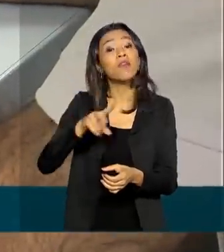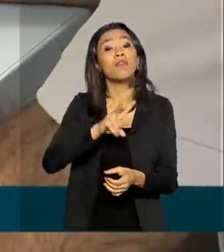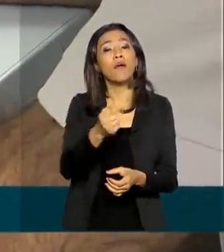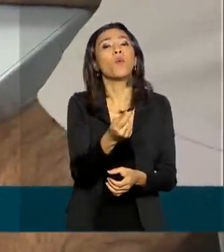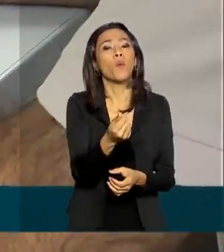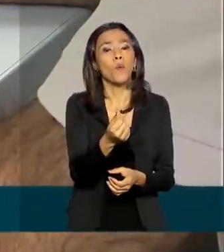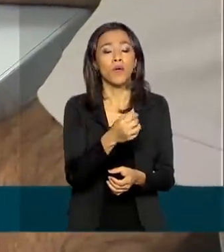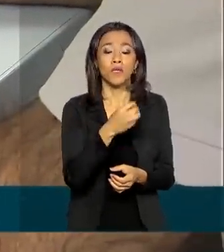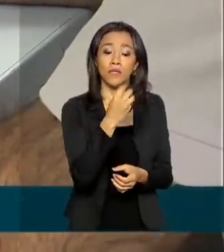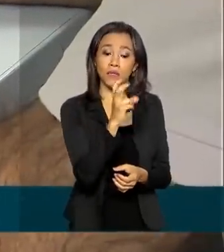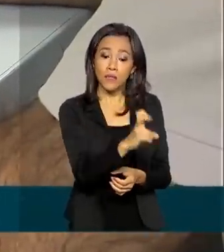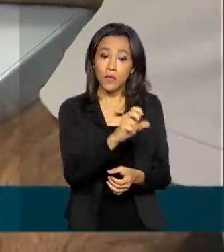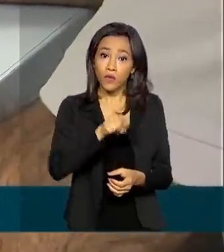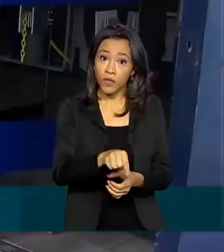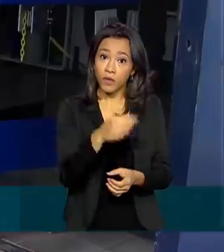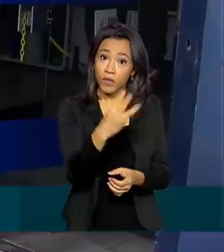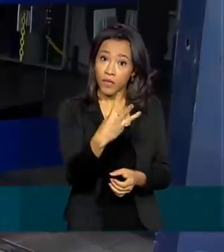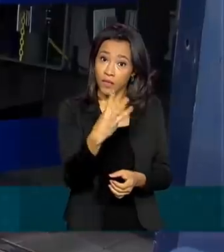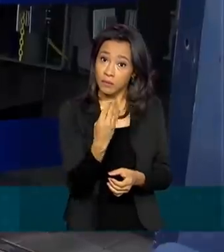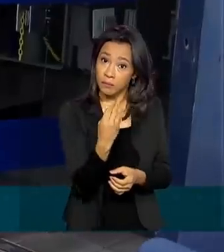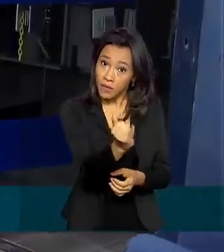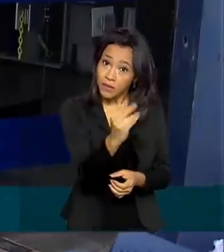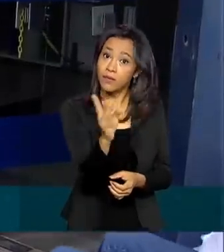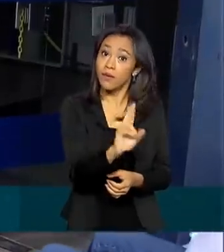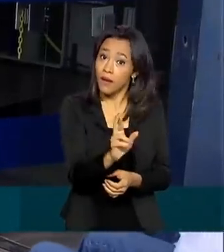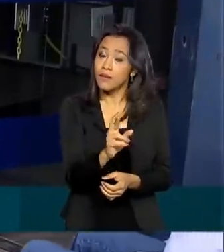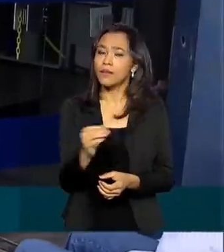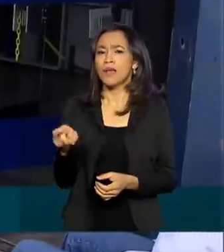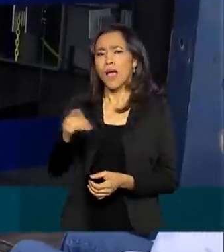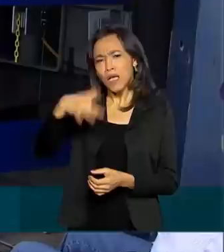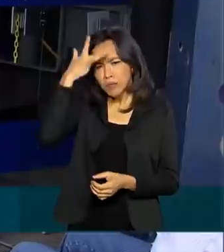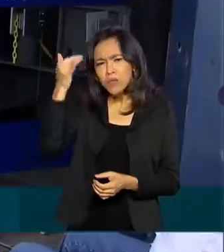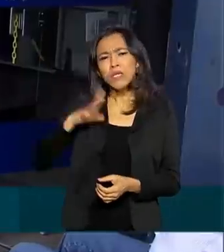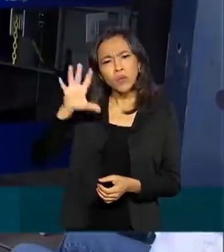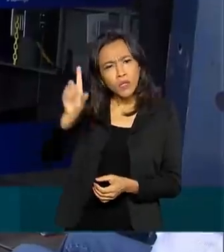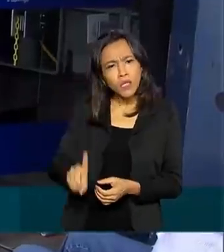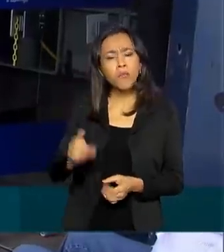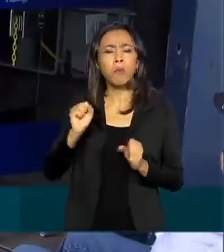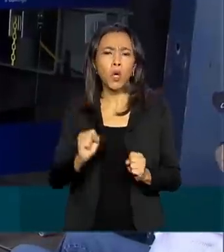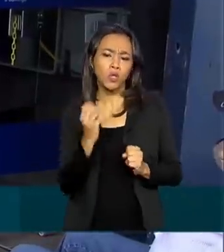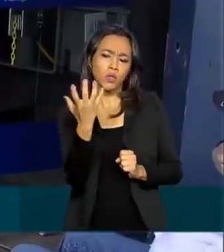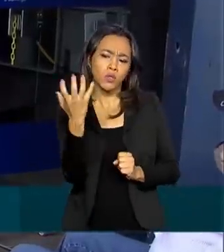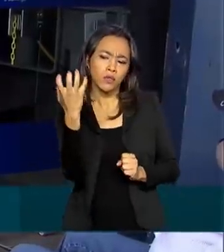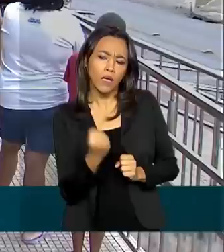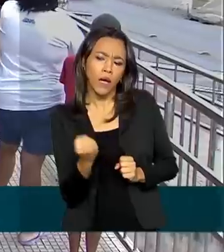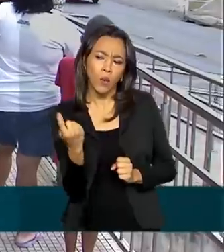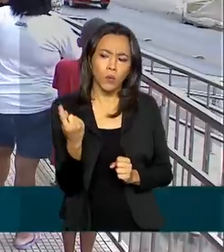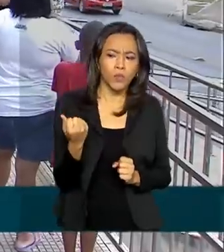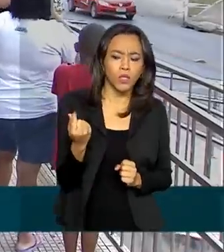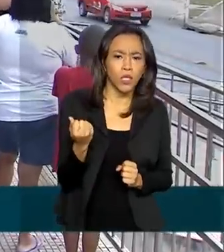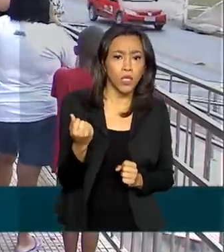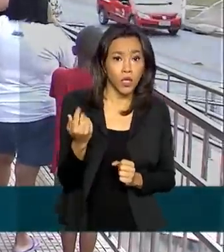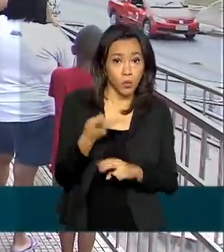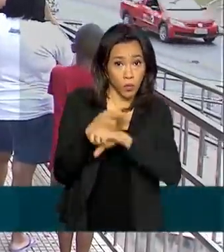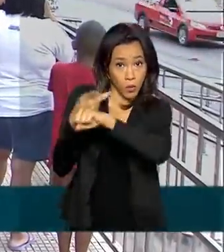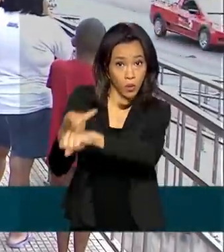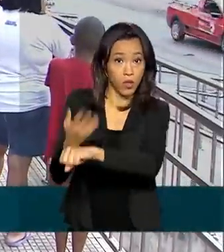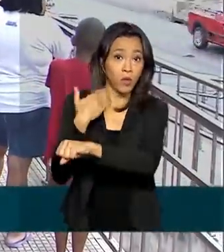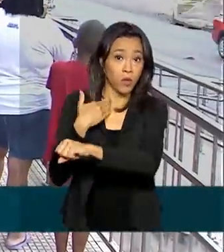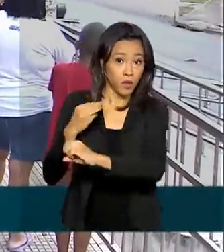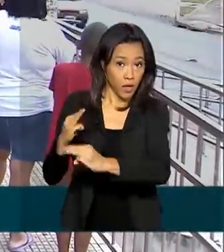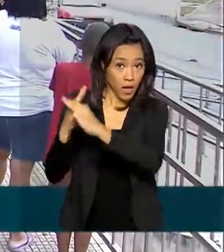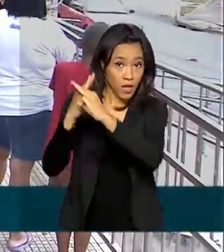,3 bilhões de reais. Os beneficiários vão poder escolher entre sacar o dinheiro nas agências da